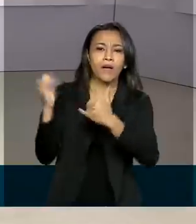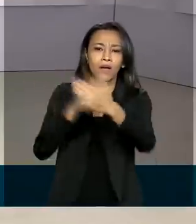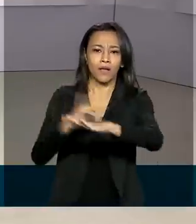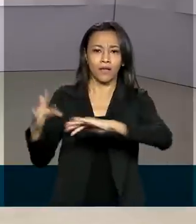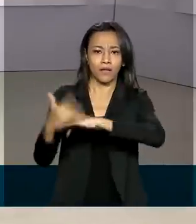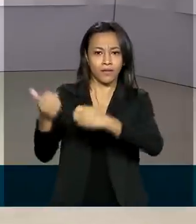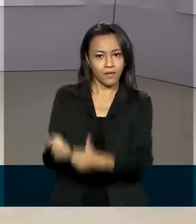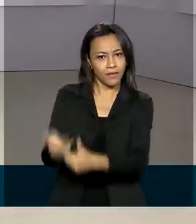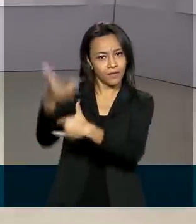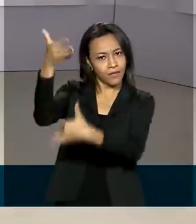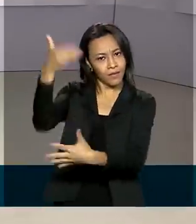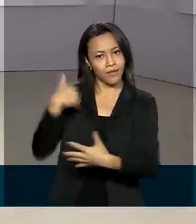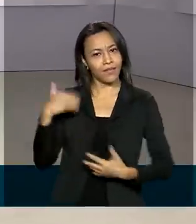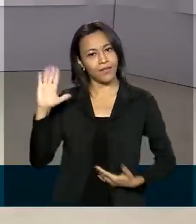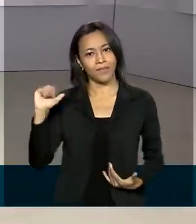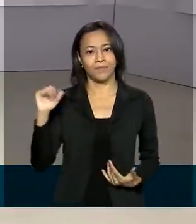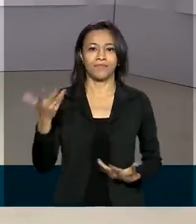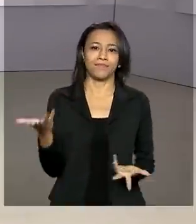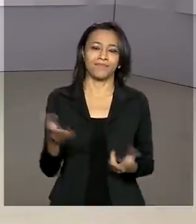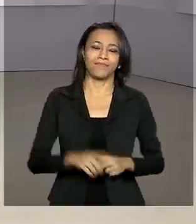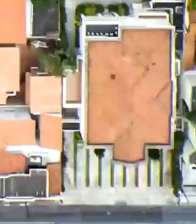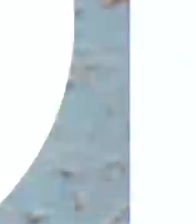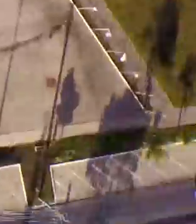redes sociais. Até a próxima edição.